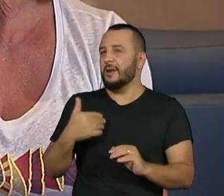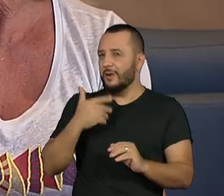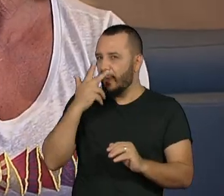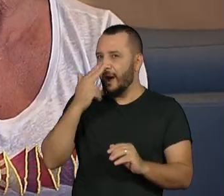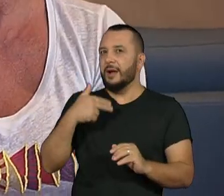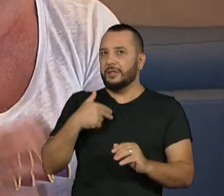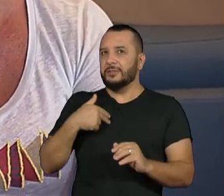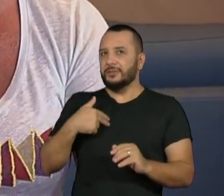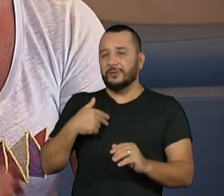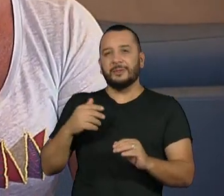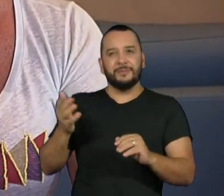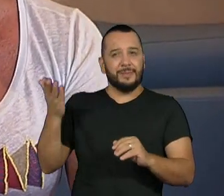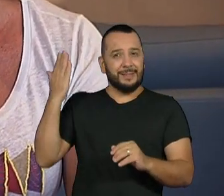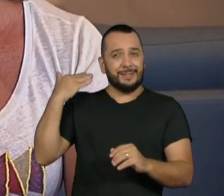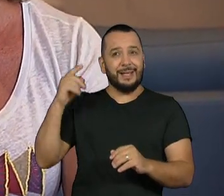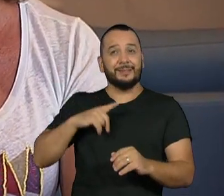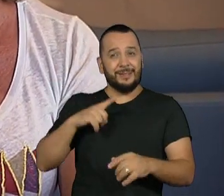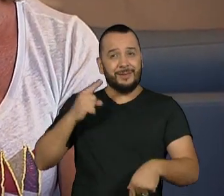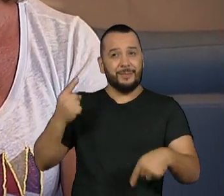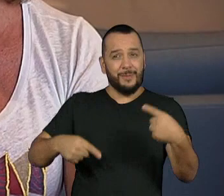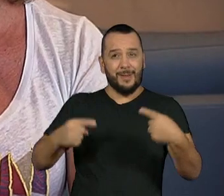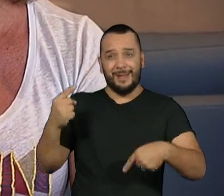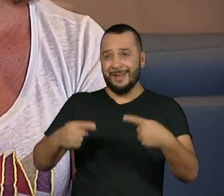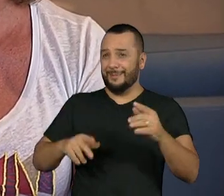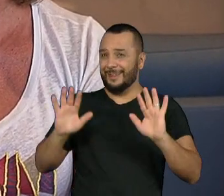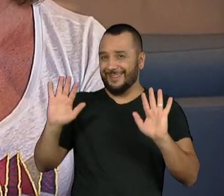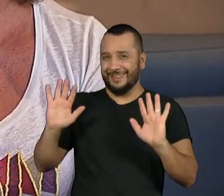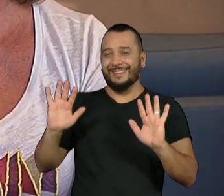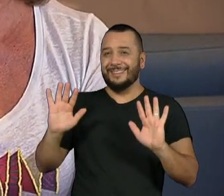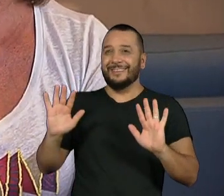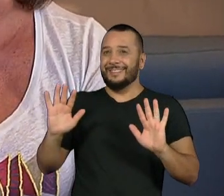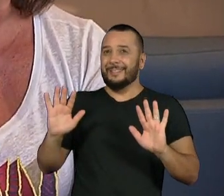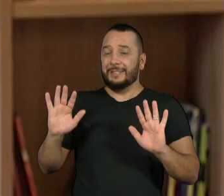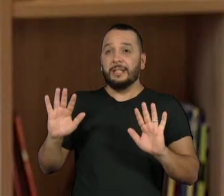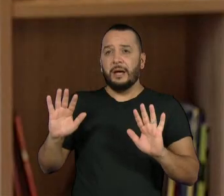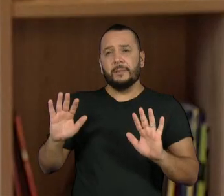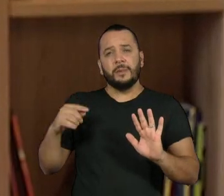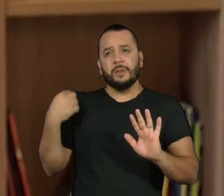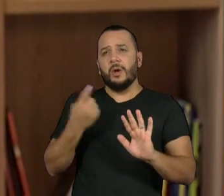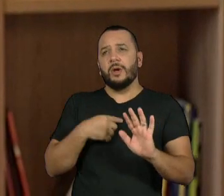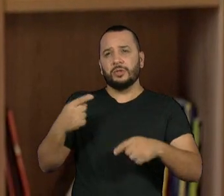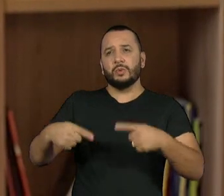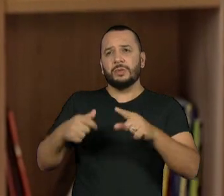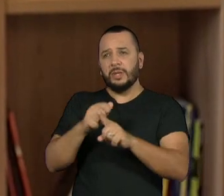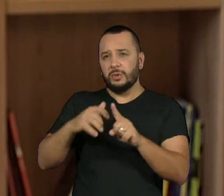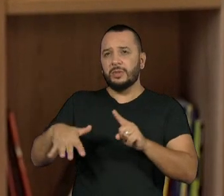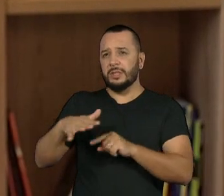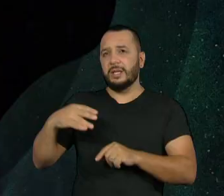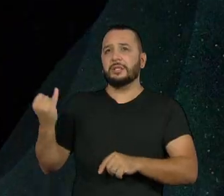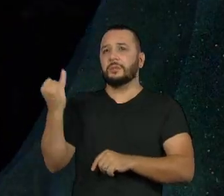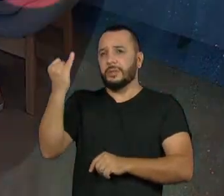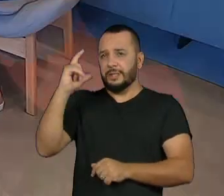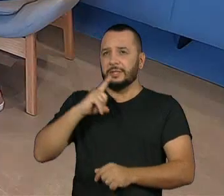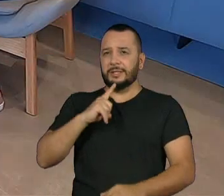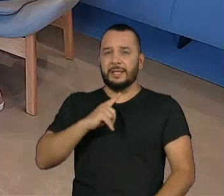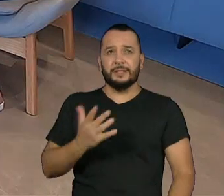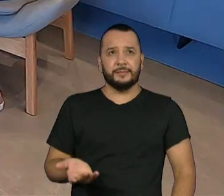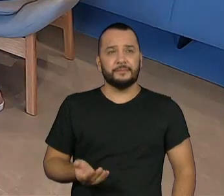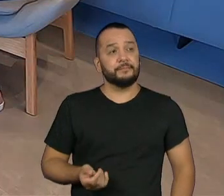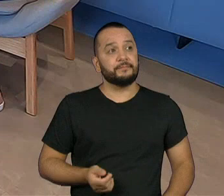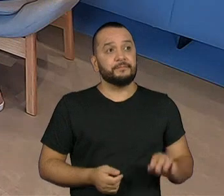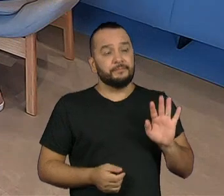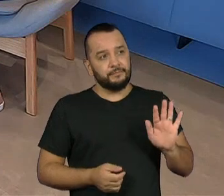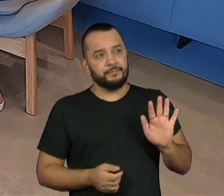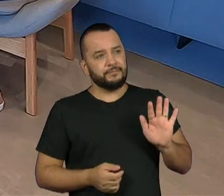toda essa polêmica, que como eu disse, não era o que a gente pretendia, despertou uma discussão na sociedade muito importante. Não só